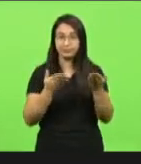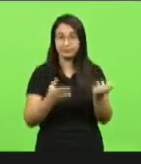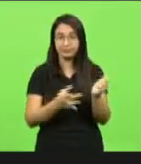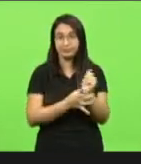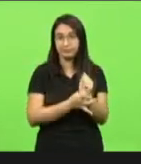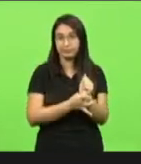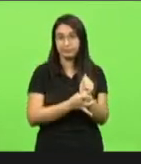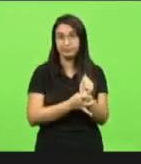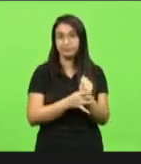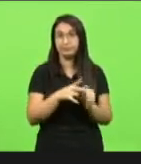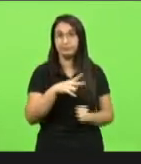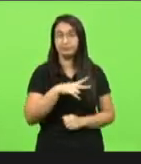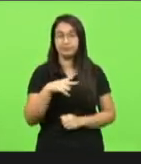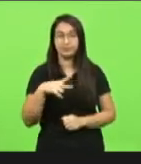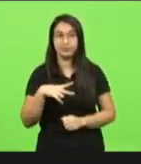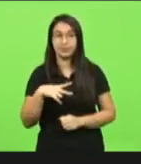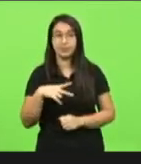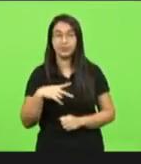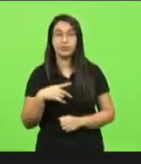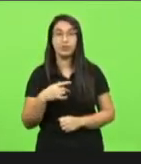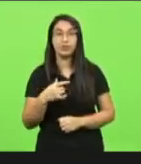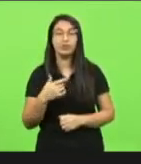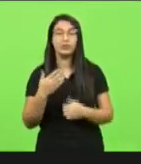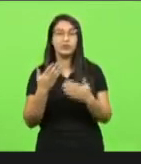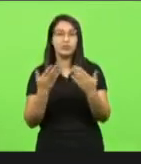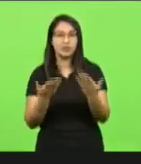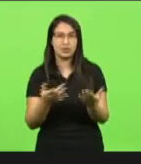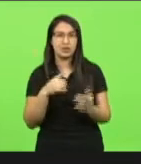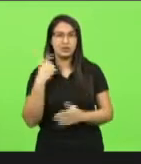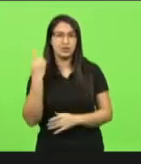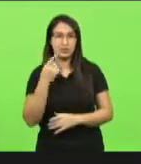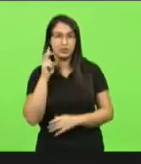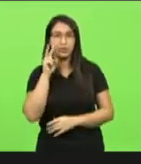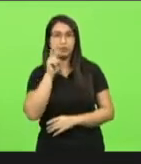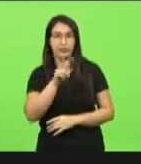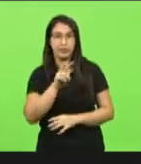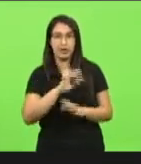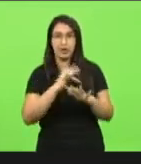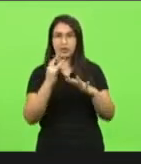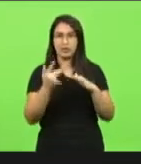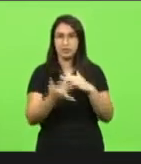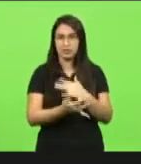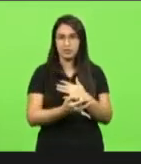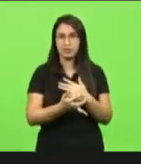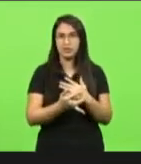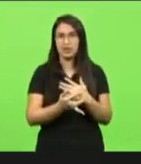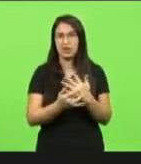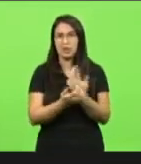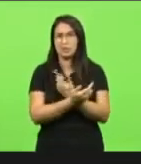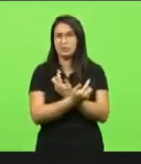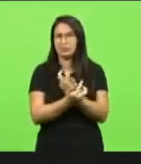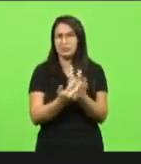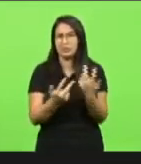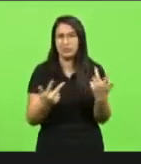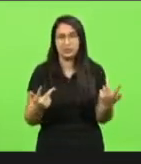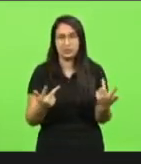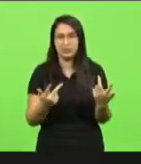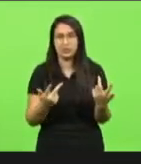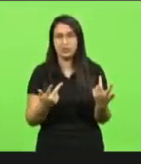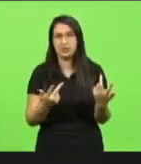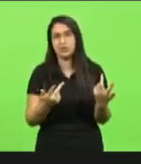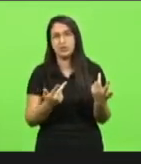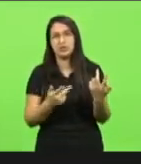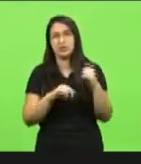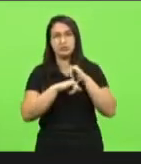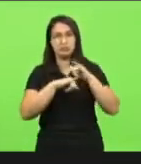duvido o deputado que abre a sua caixa de e-mail ou que olha as suas redes sociais não está lá dezenas de centenas de manifestação